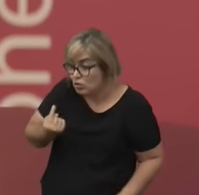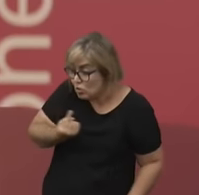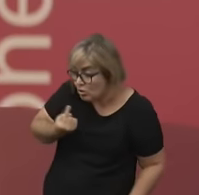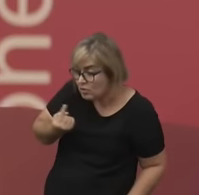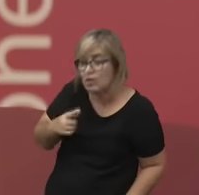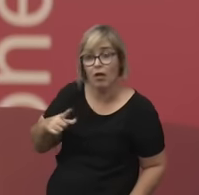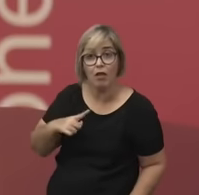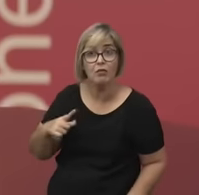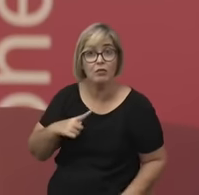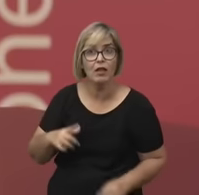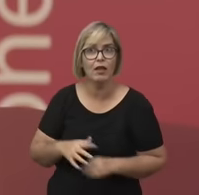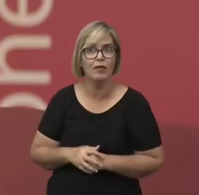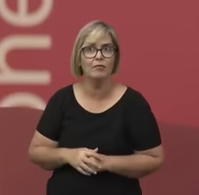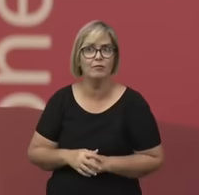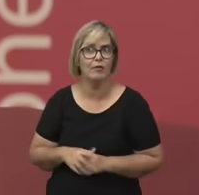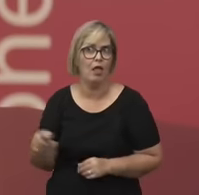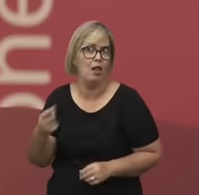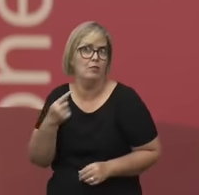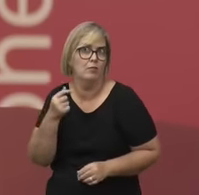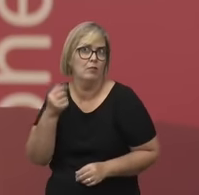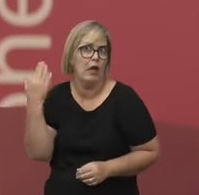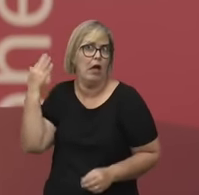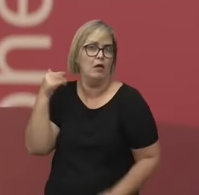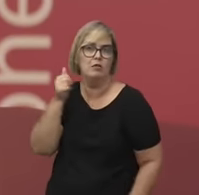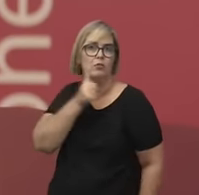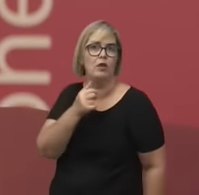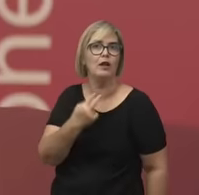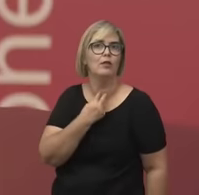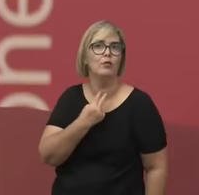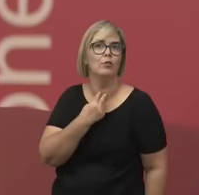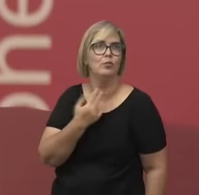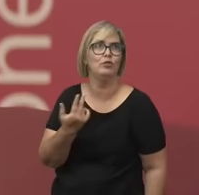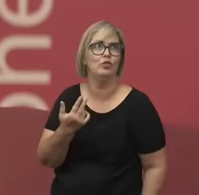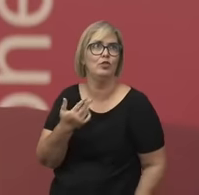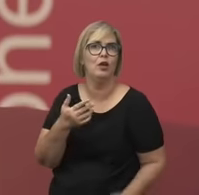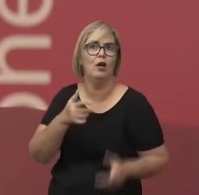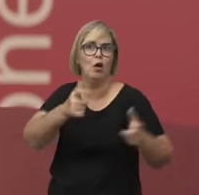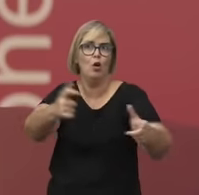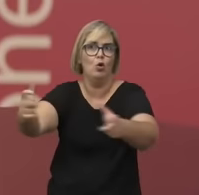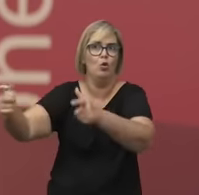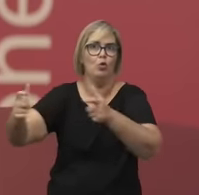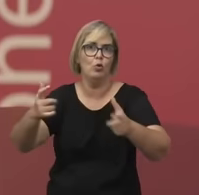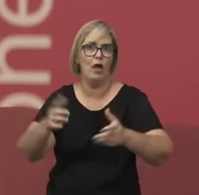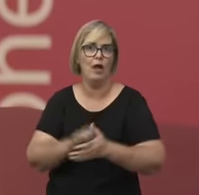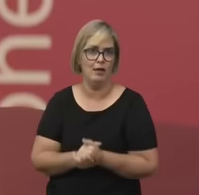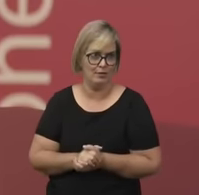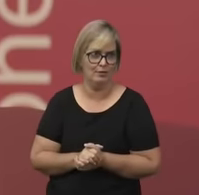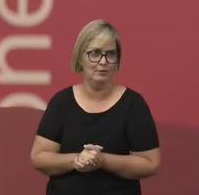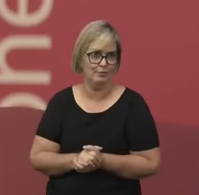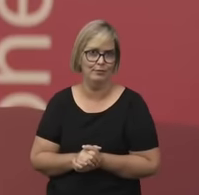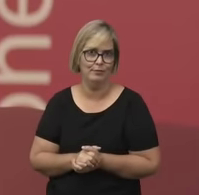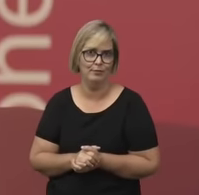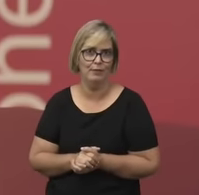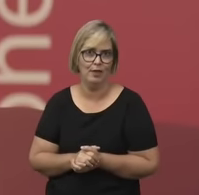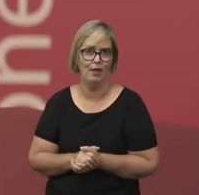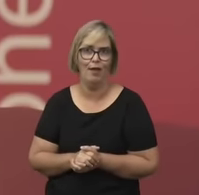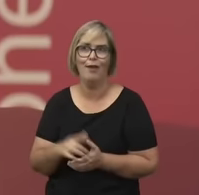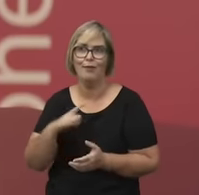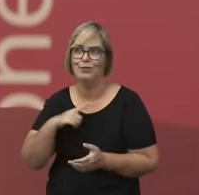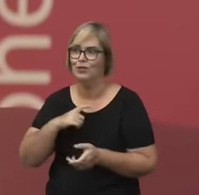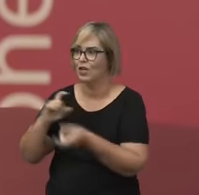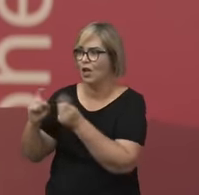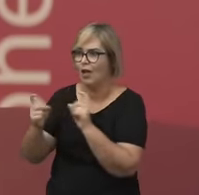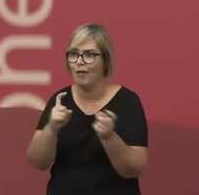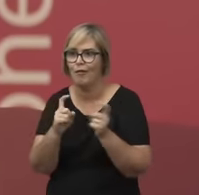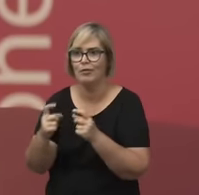As mulheres não podiam muito ir para... Bom, enfim, tem toda uma questão sobre os salões, o lugar dos salões e das reuniões sociais para o